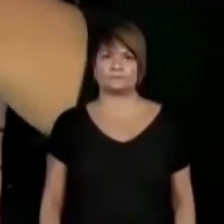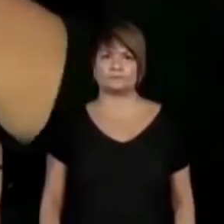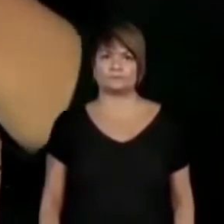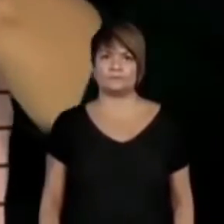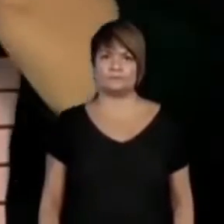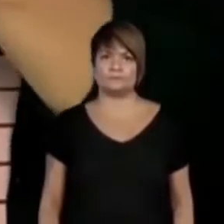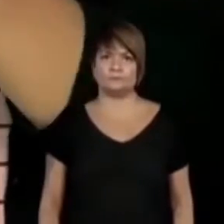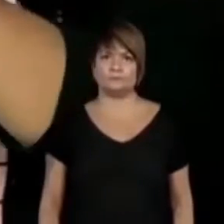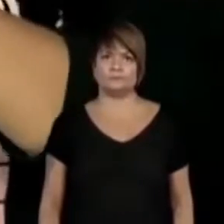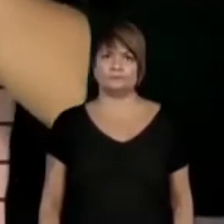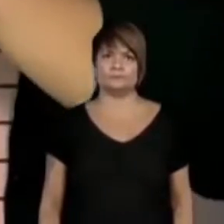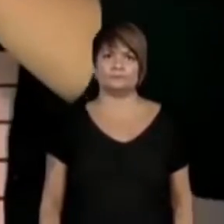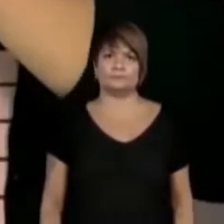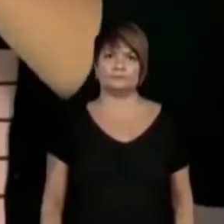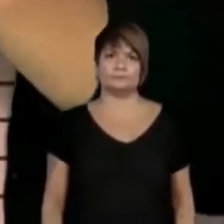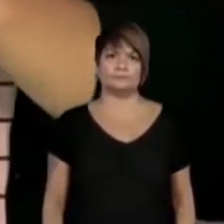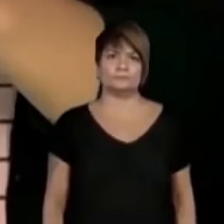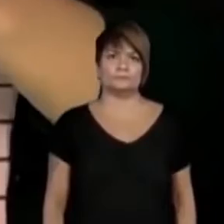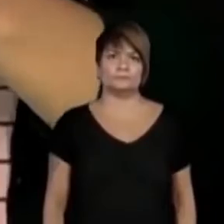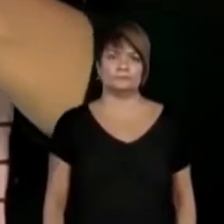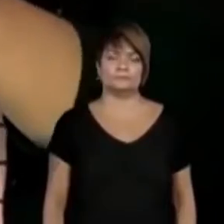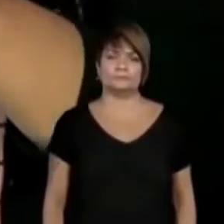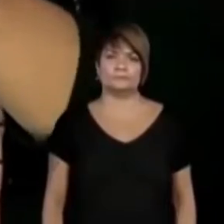O nó na parte superior, tá, pessoal?